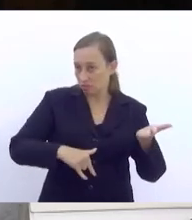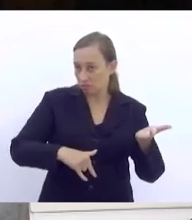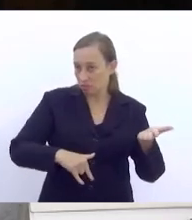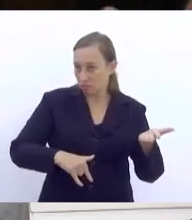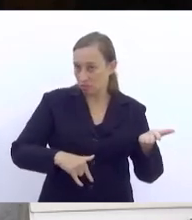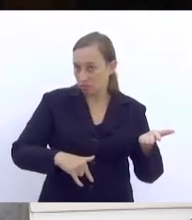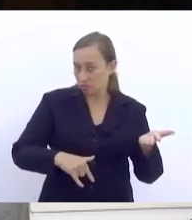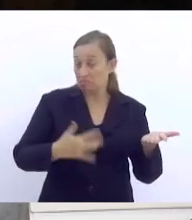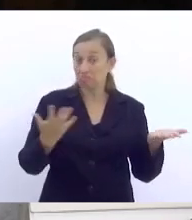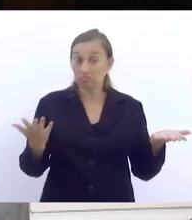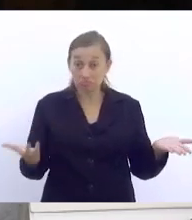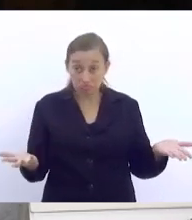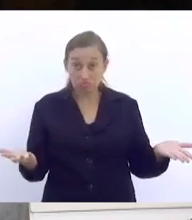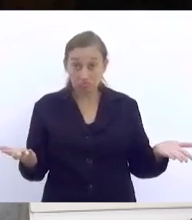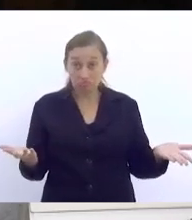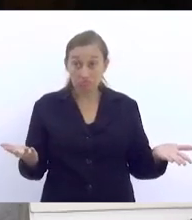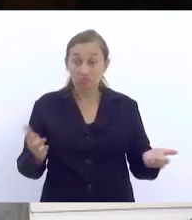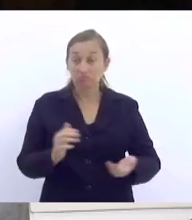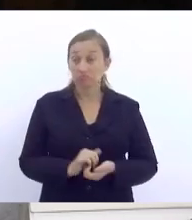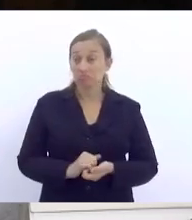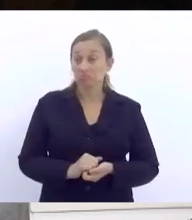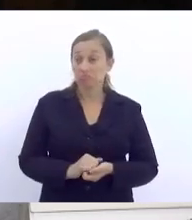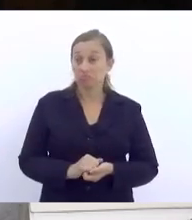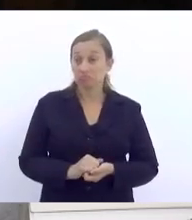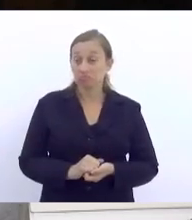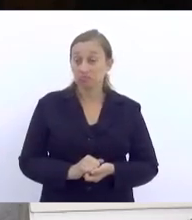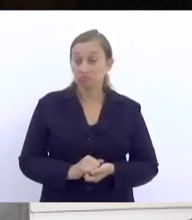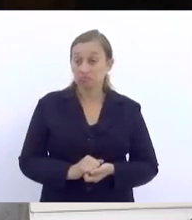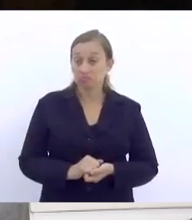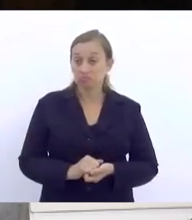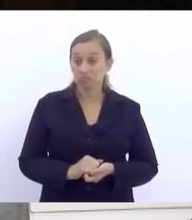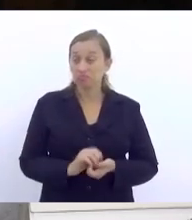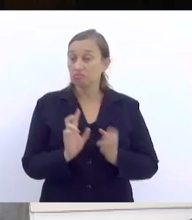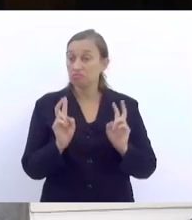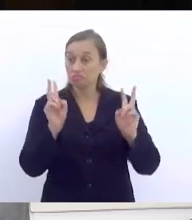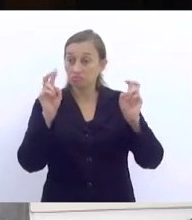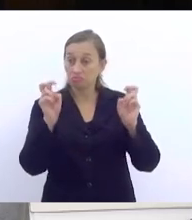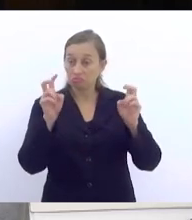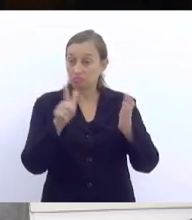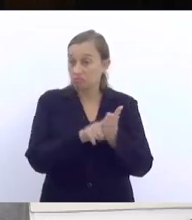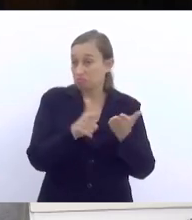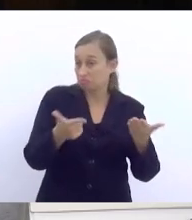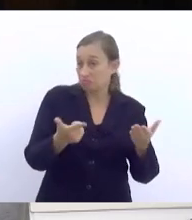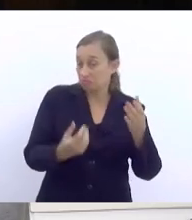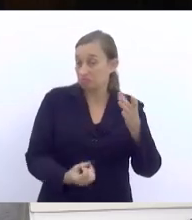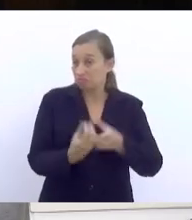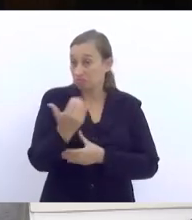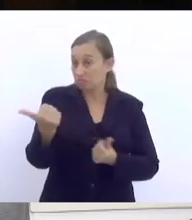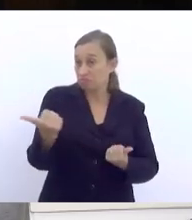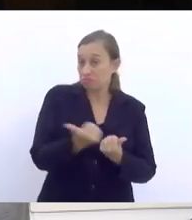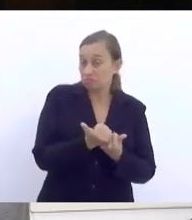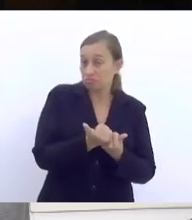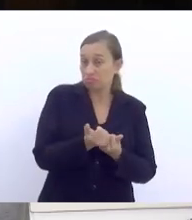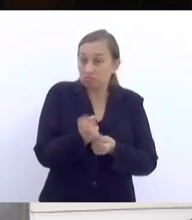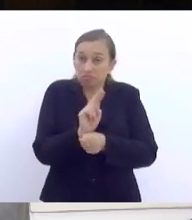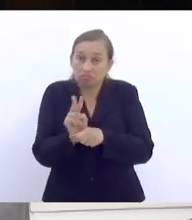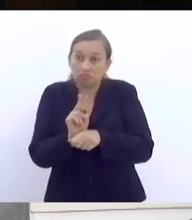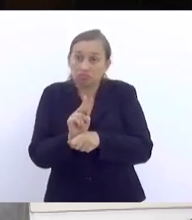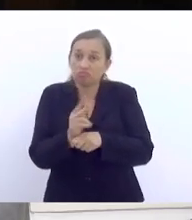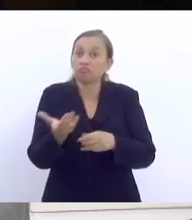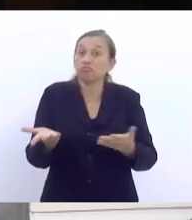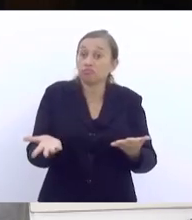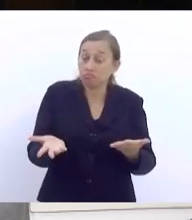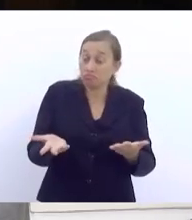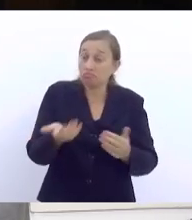isso foi uma matéria produzida com apoio de quem tem que monitorar e, na minha